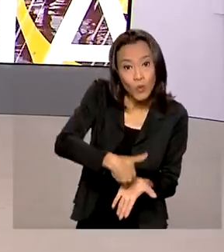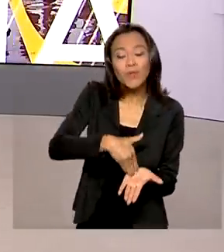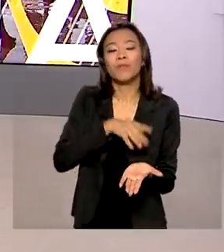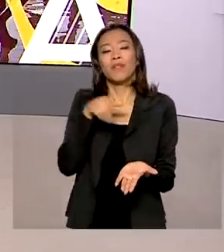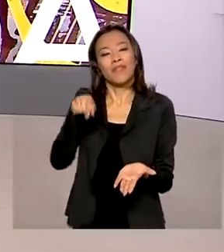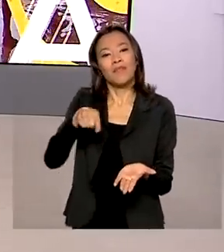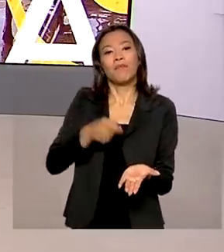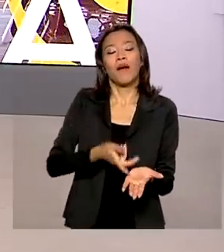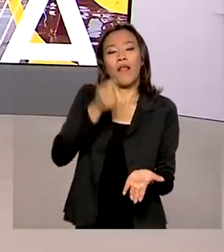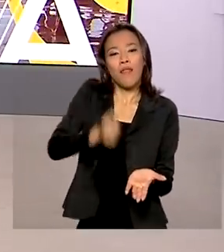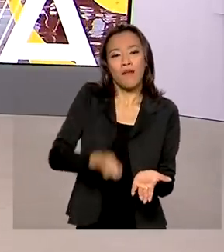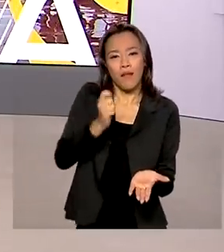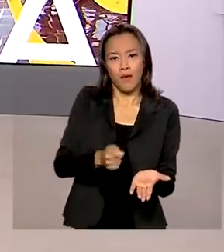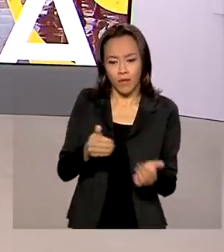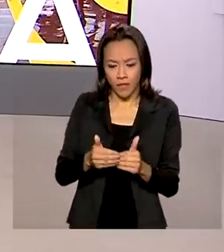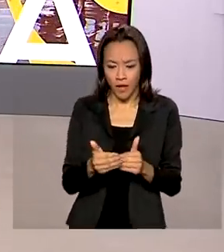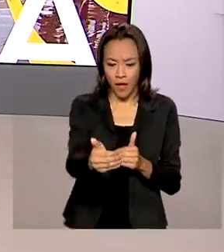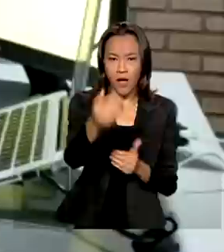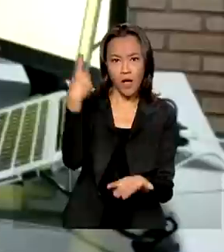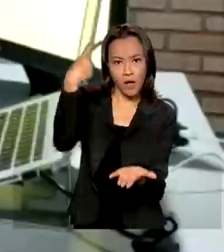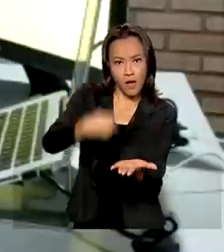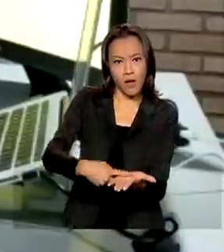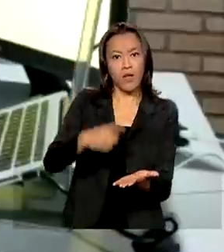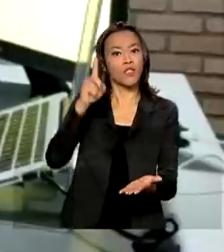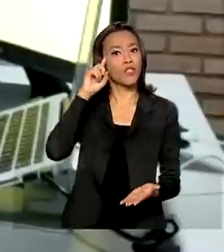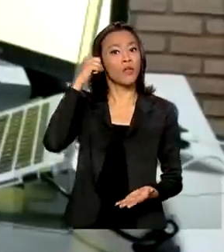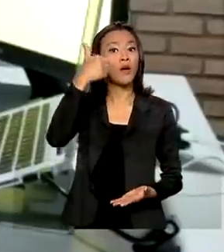que está marcado para 4 de novembro.